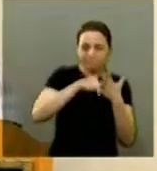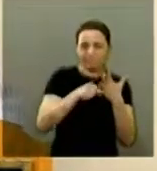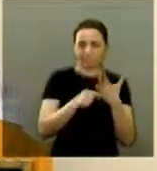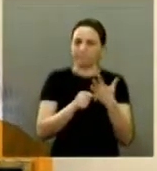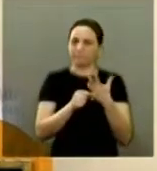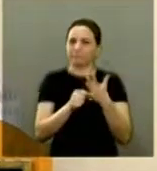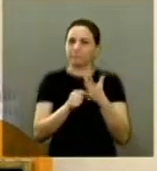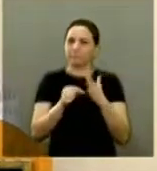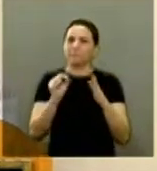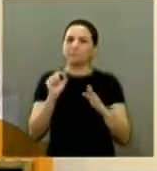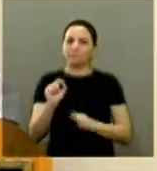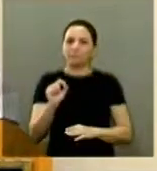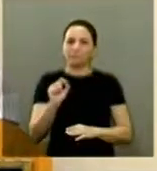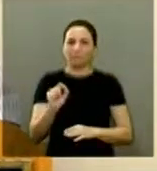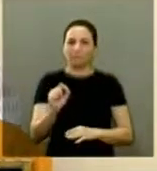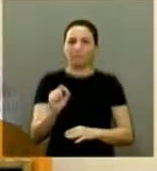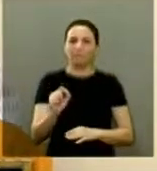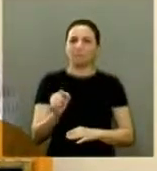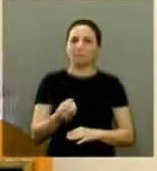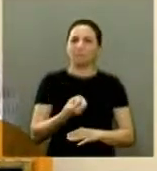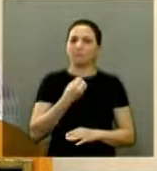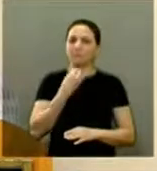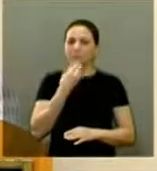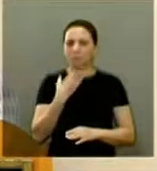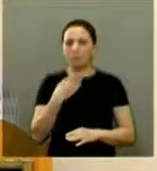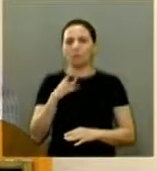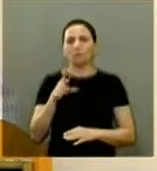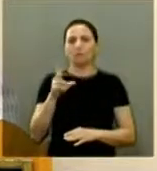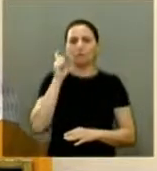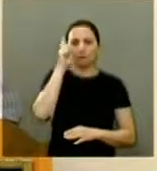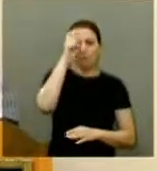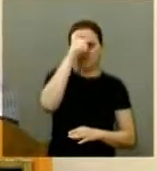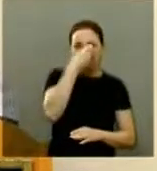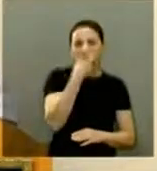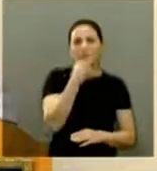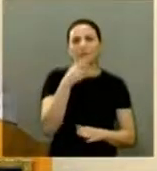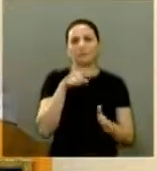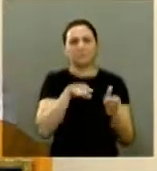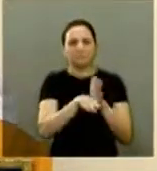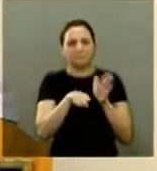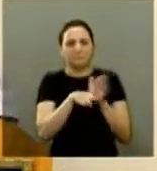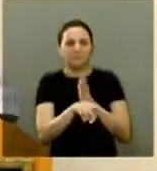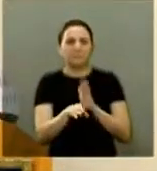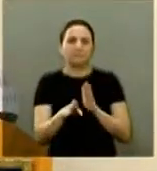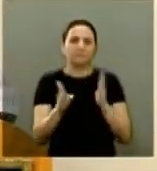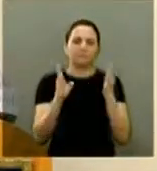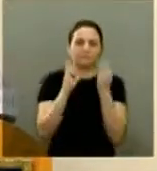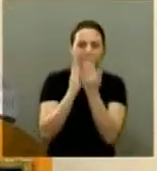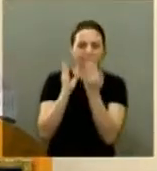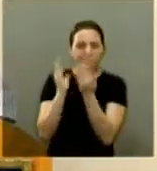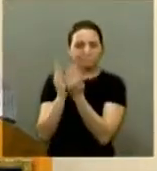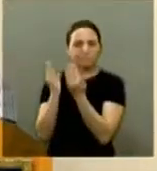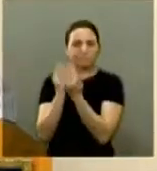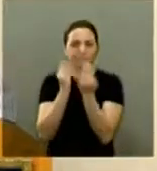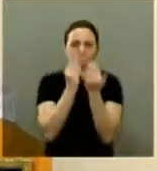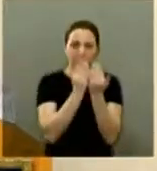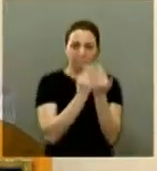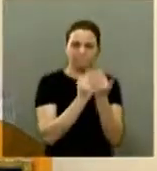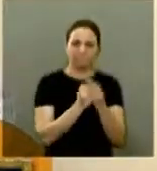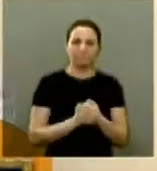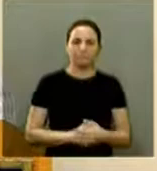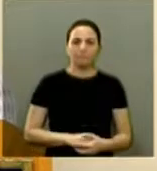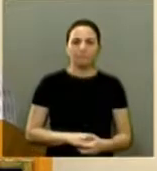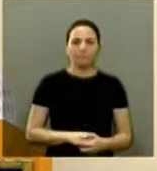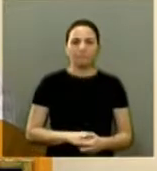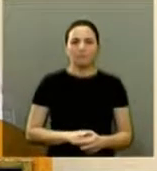aqui não se usa benefícios do cargo para dificultar a apuração para se fechar tudo então não é